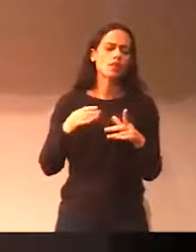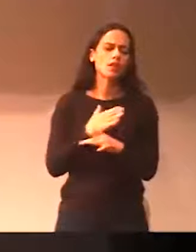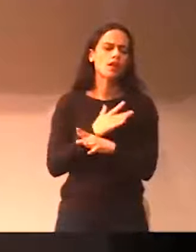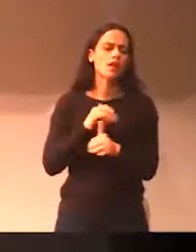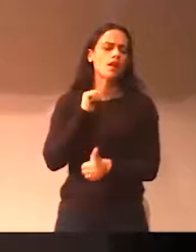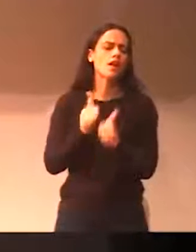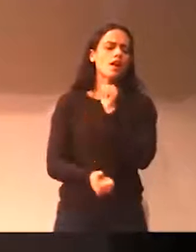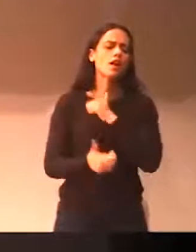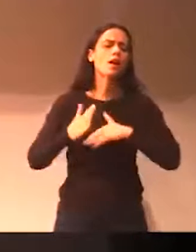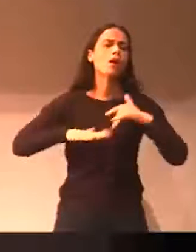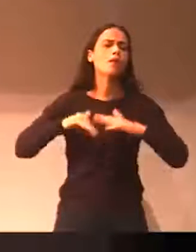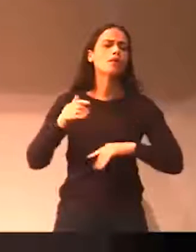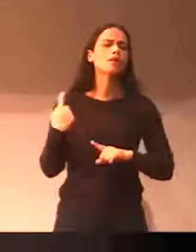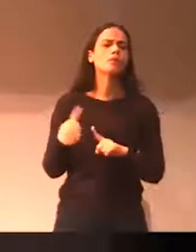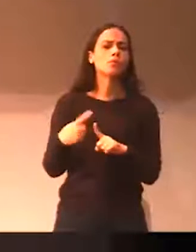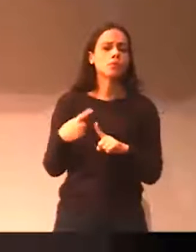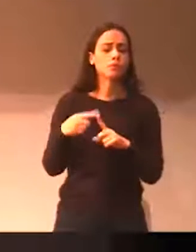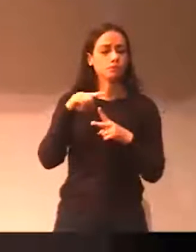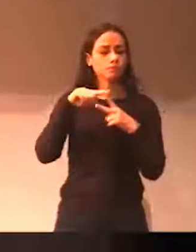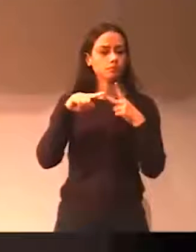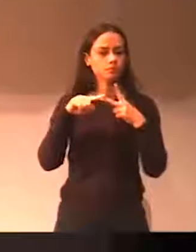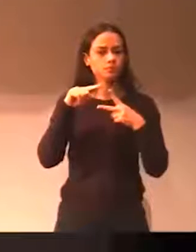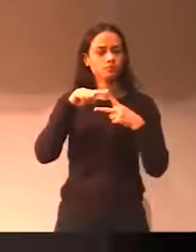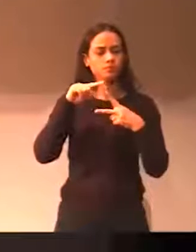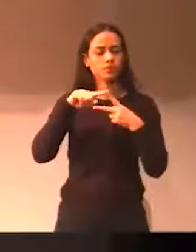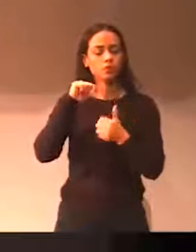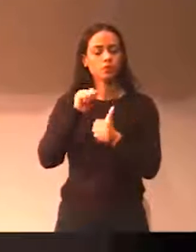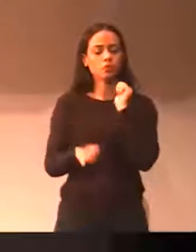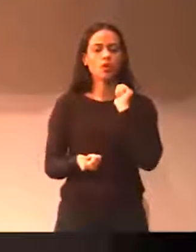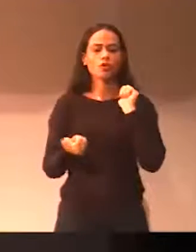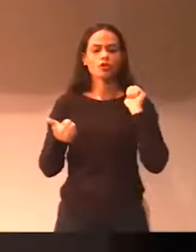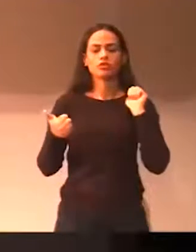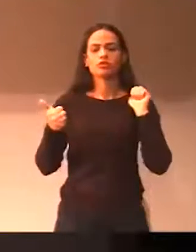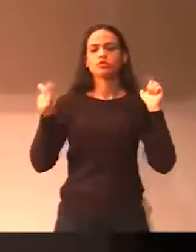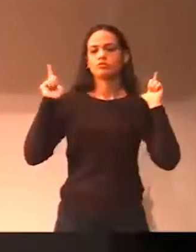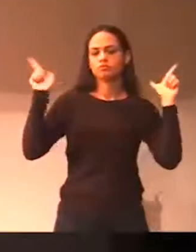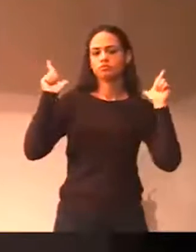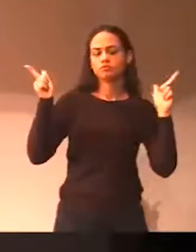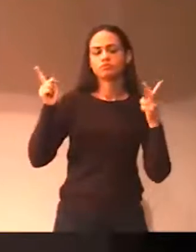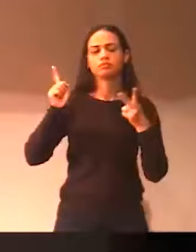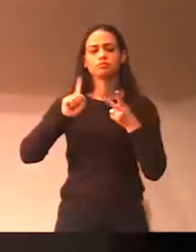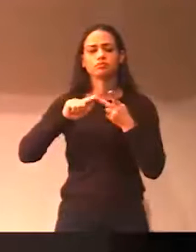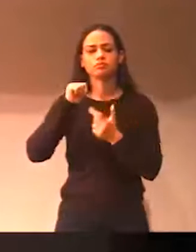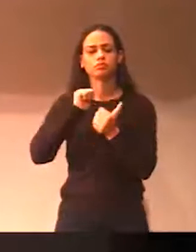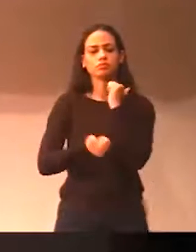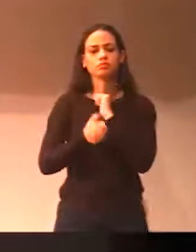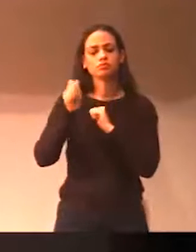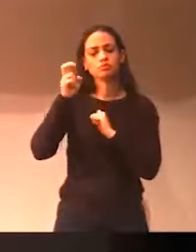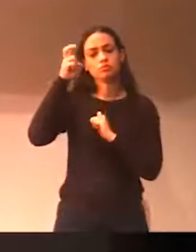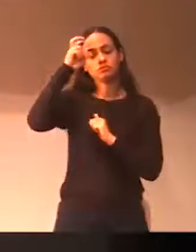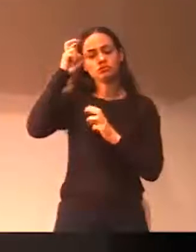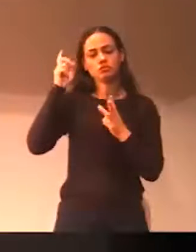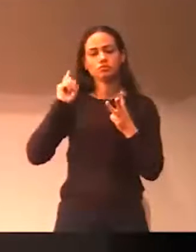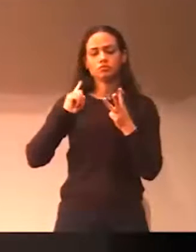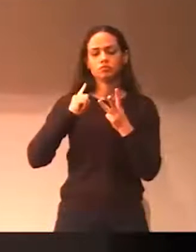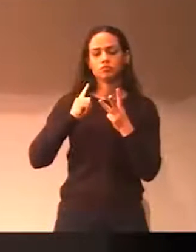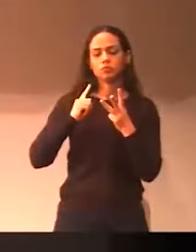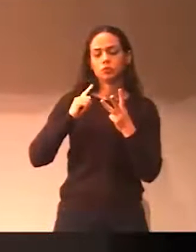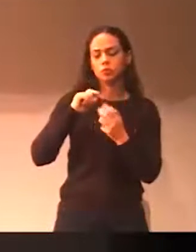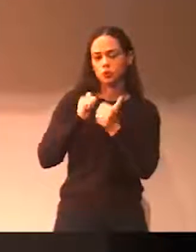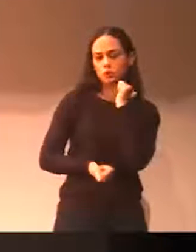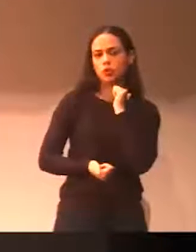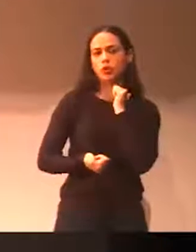gente tem três variáveis que a gente pode pensar. É o esporte de lazer, é o esporte cultural, e é o esporte de alto rendimento.